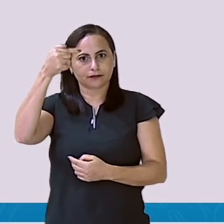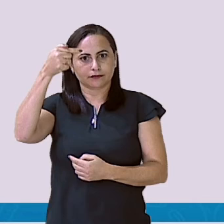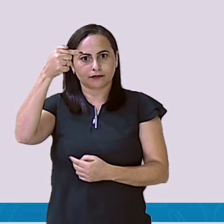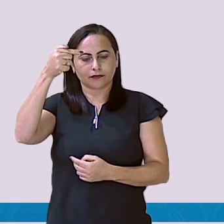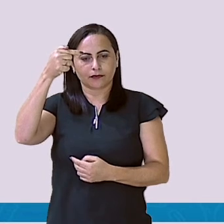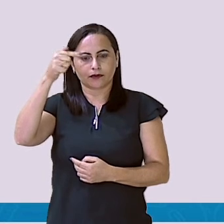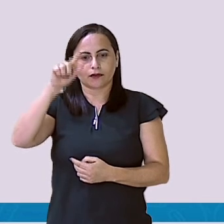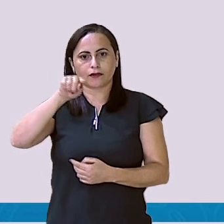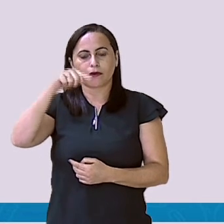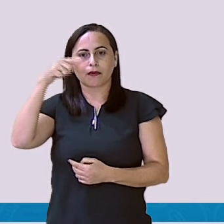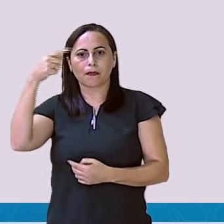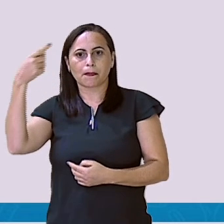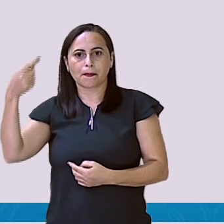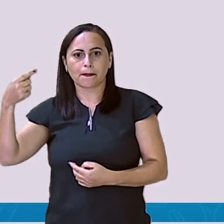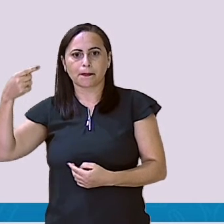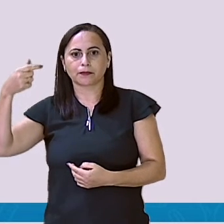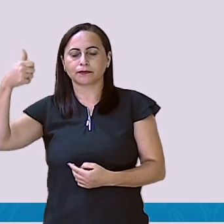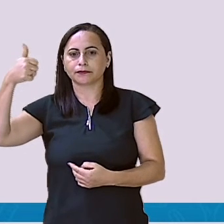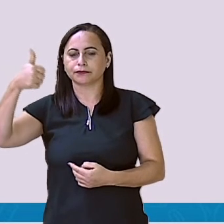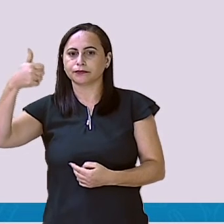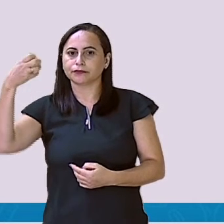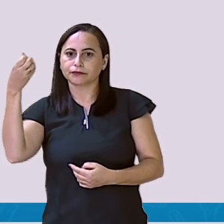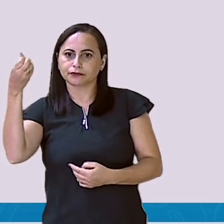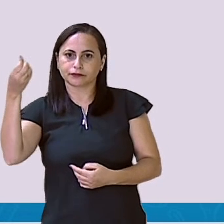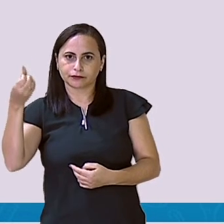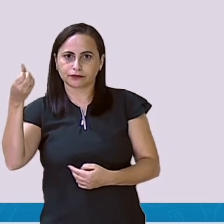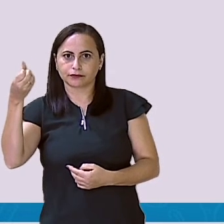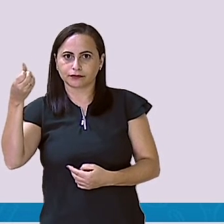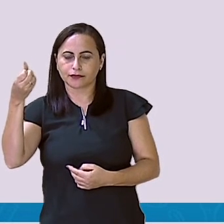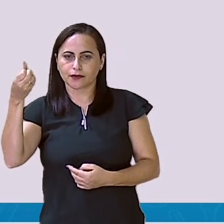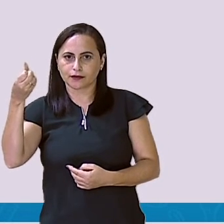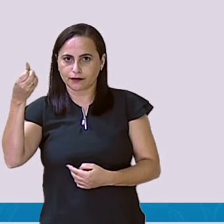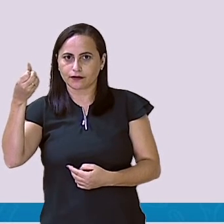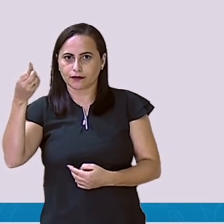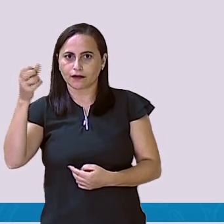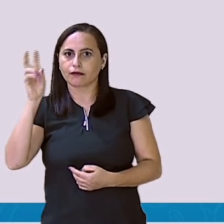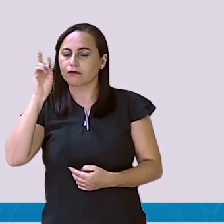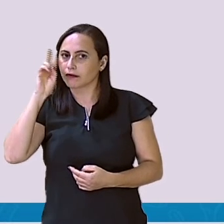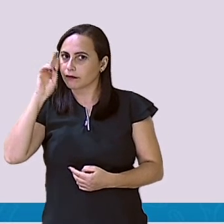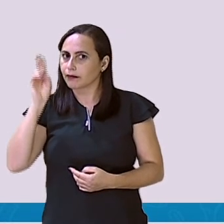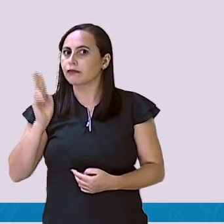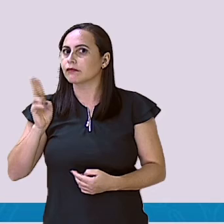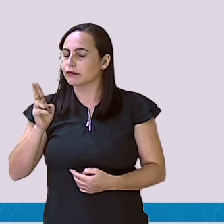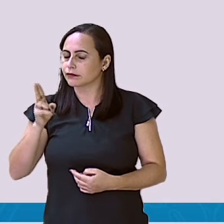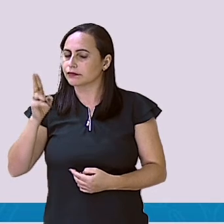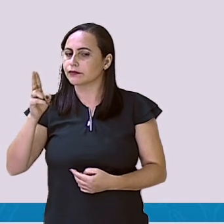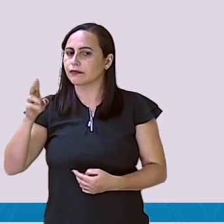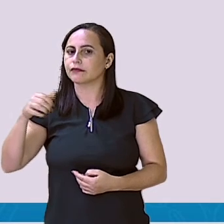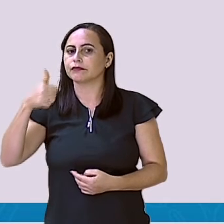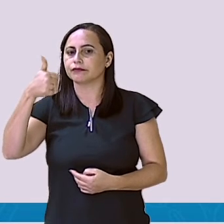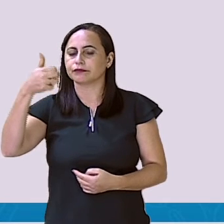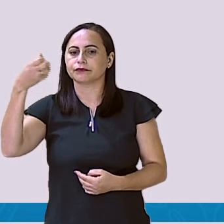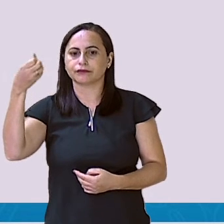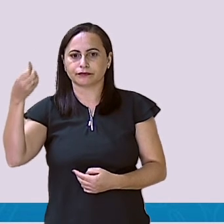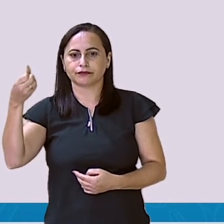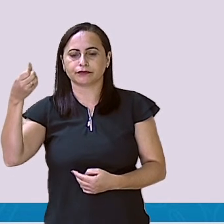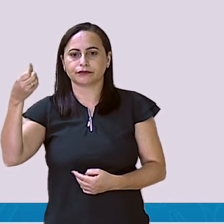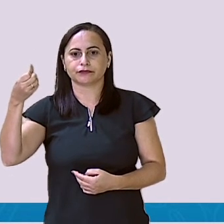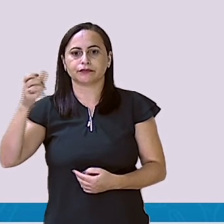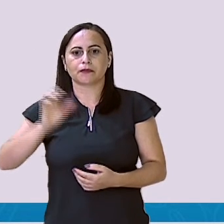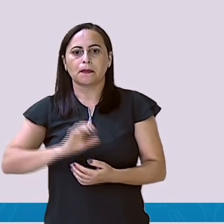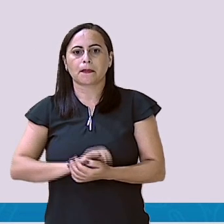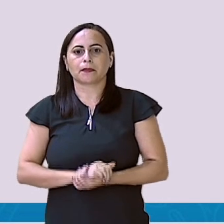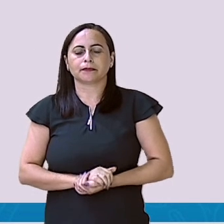E o meu vizinho vai me emprestar 10, mas eu não posso esquecer que eu já tenho 6. Então, 10 mais 6 é 16.